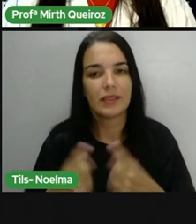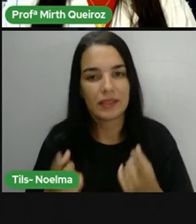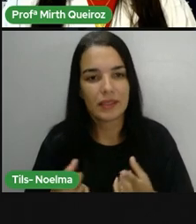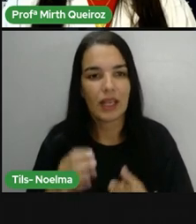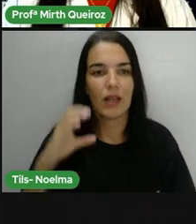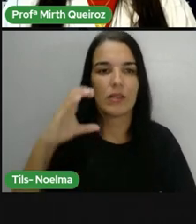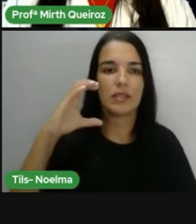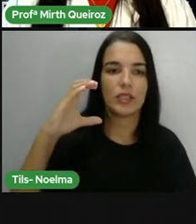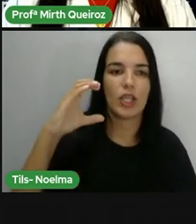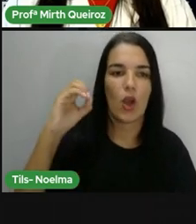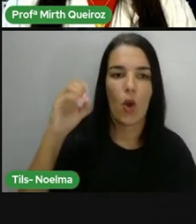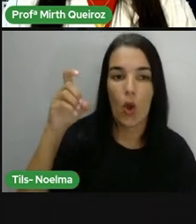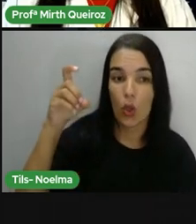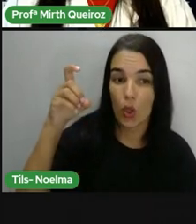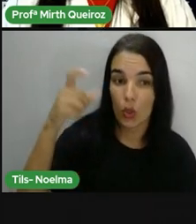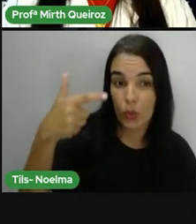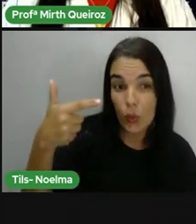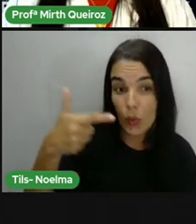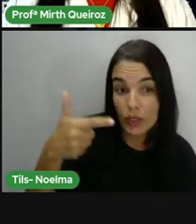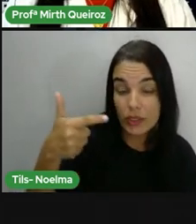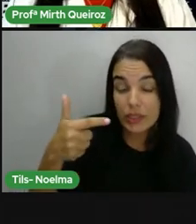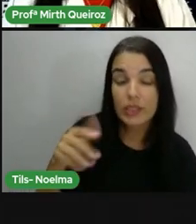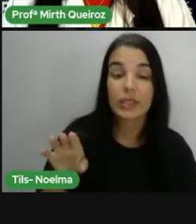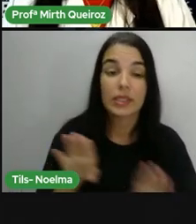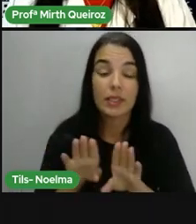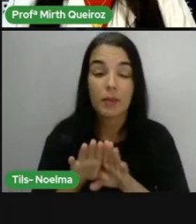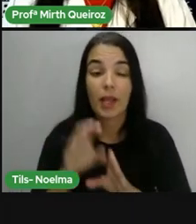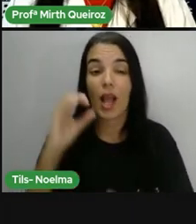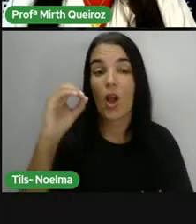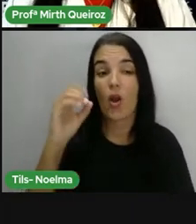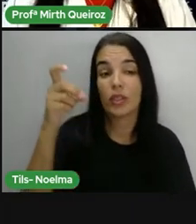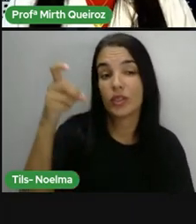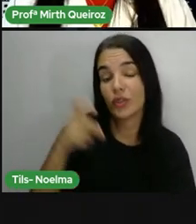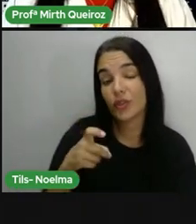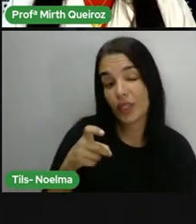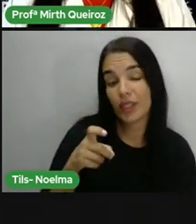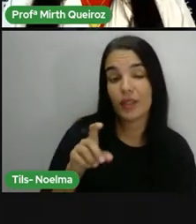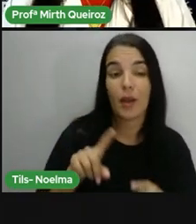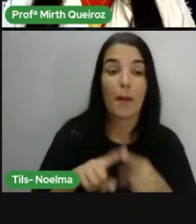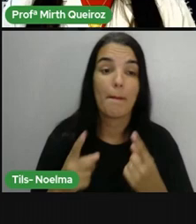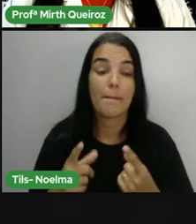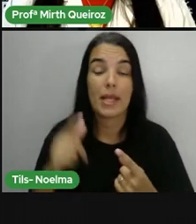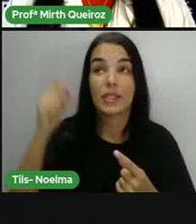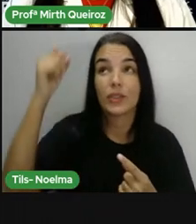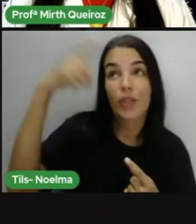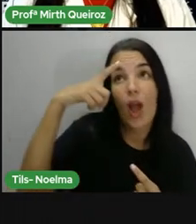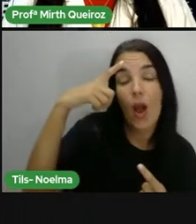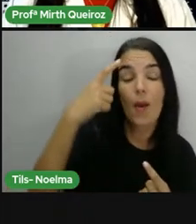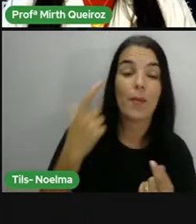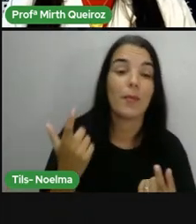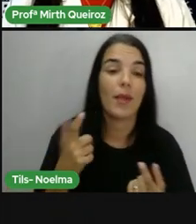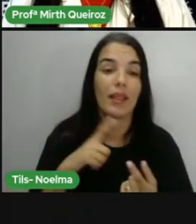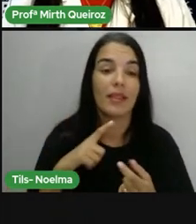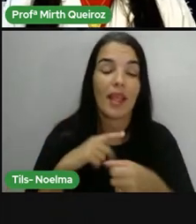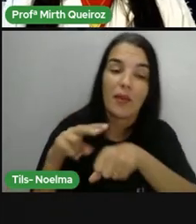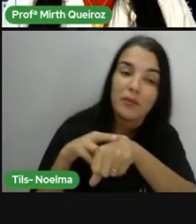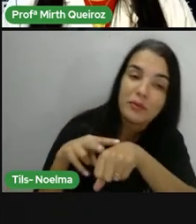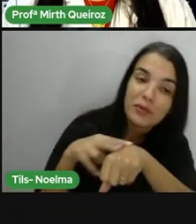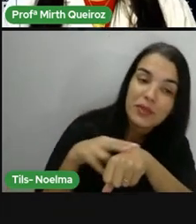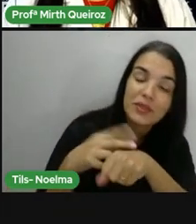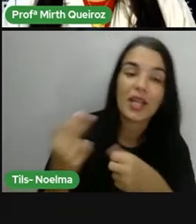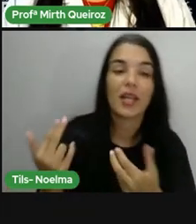mais água, mais clorofila, mais luz solar. Vai ser igual